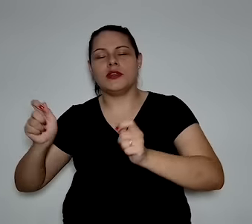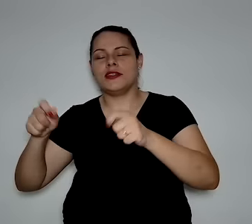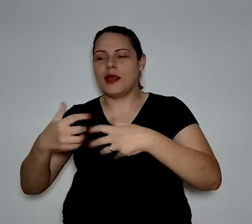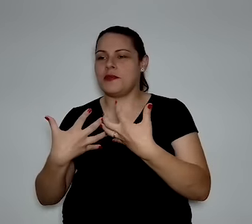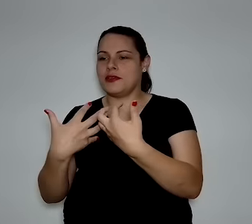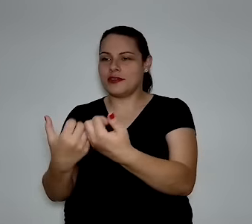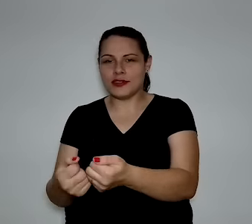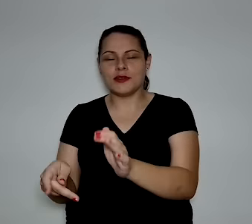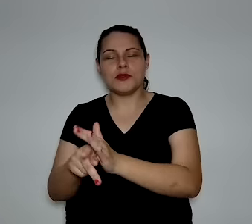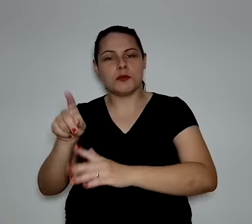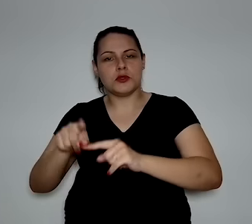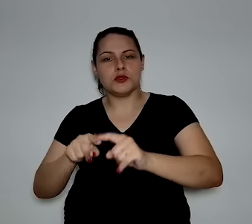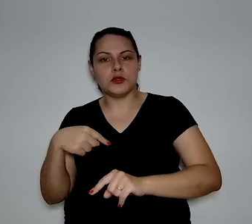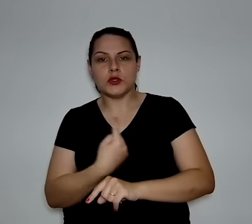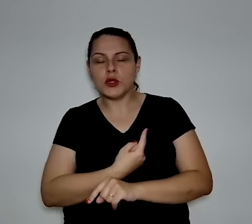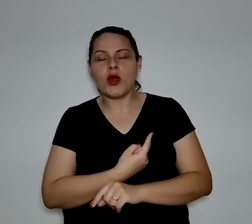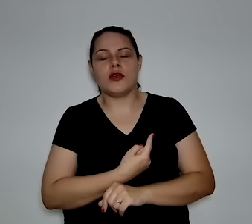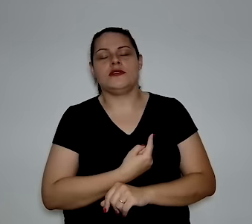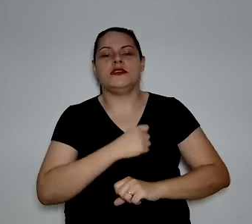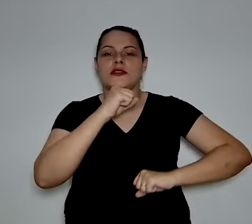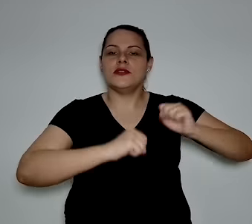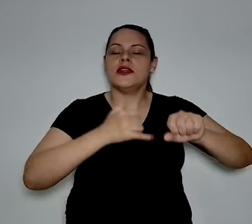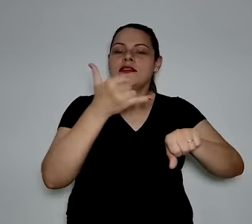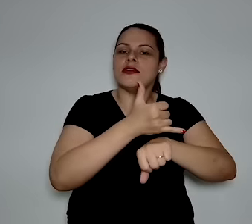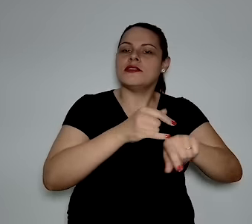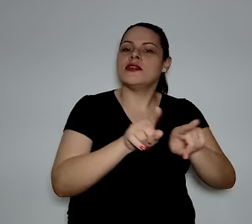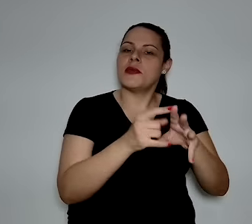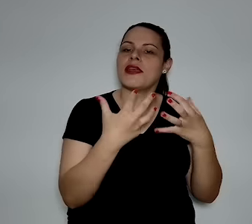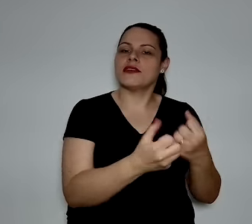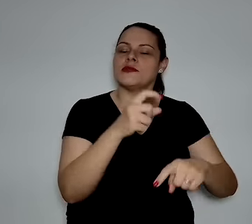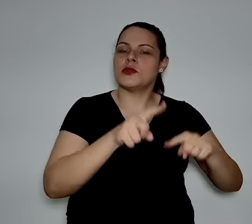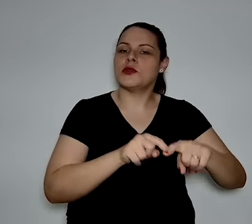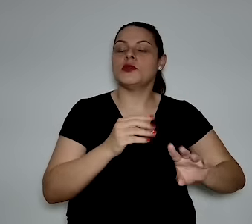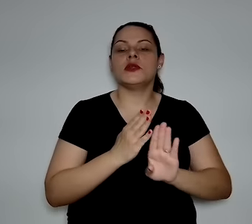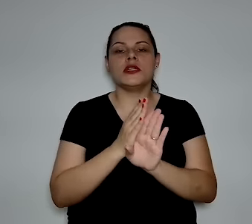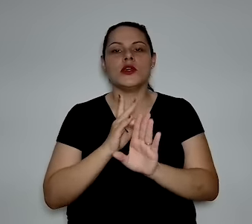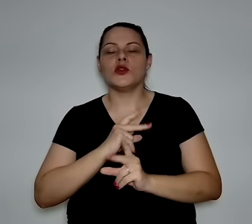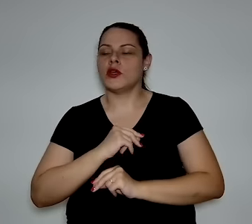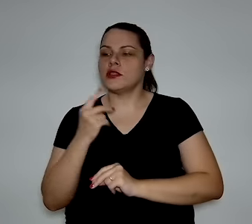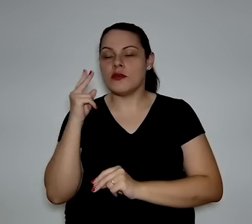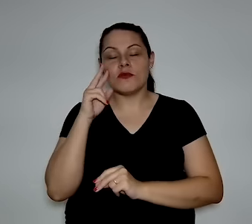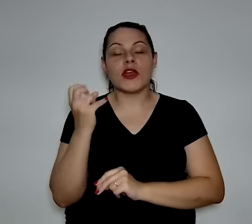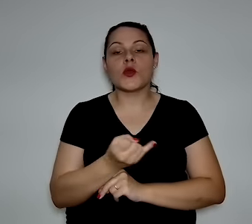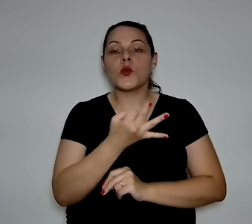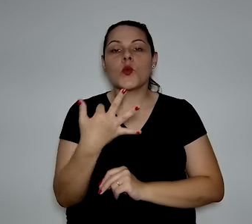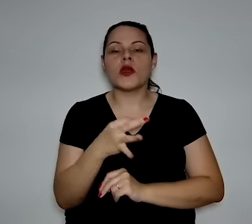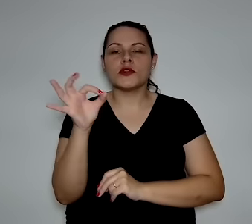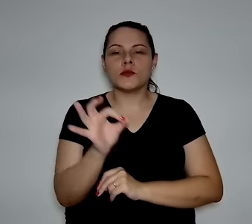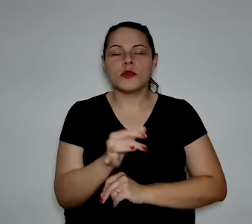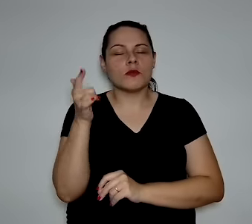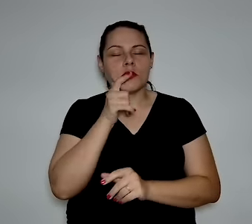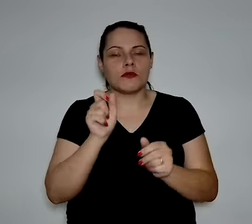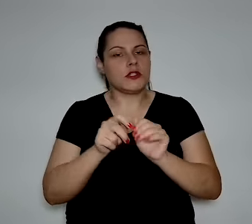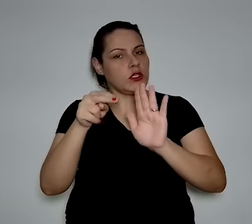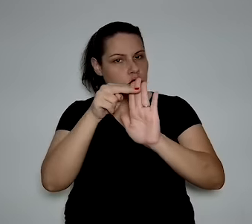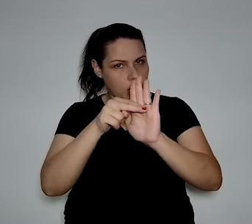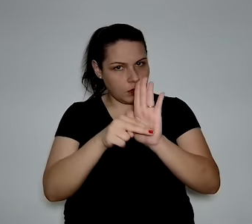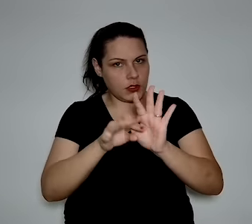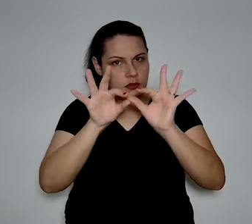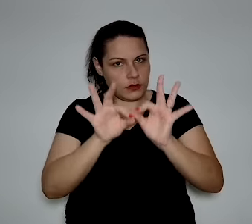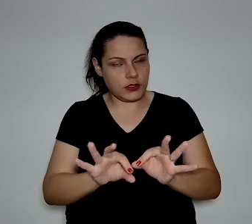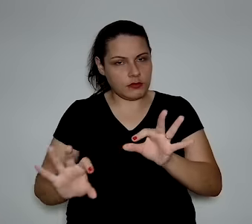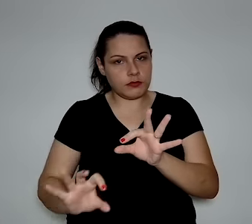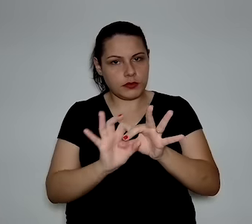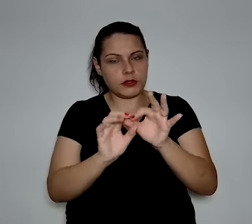a indústria siderúrgica é um off-taker, amarra isso, 5% da demanda de um, 5% da demanda de outro, mandatório pelo